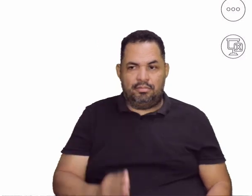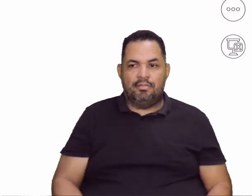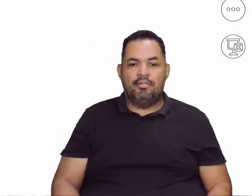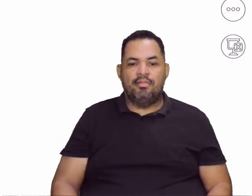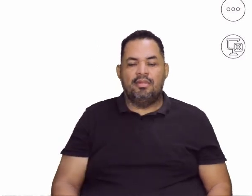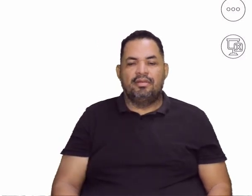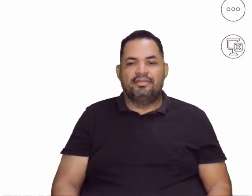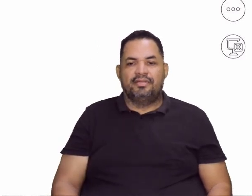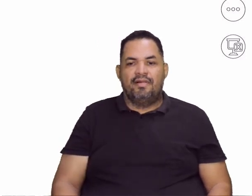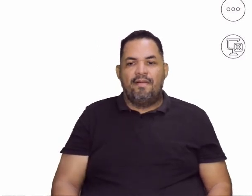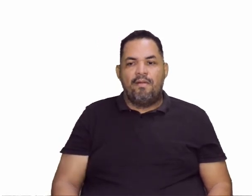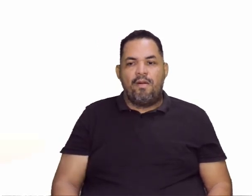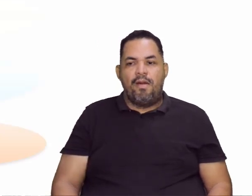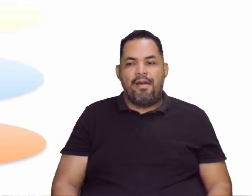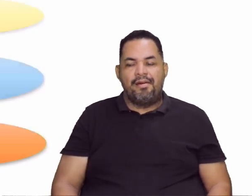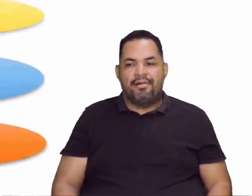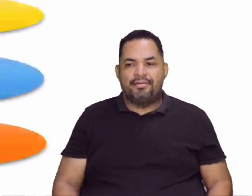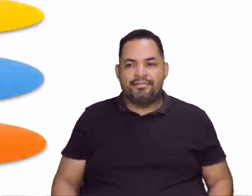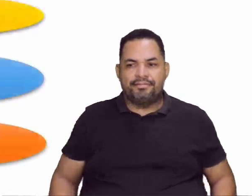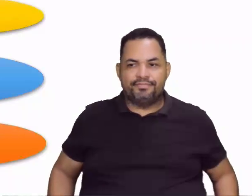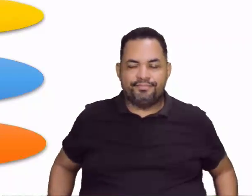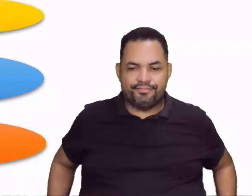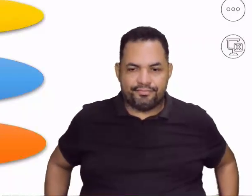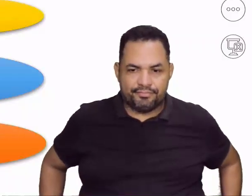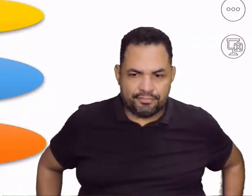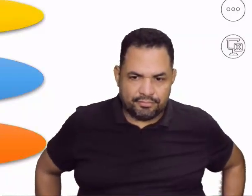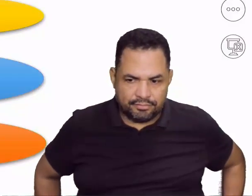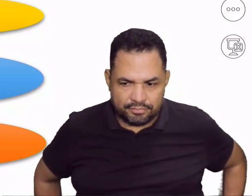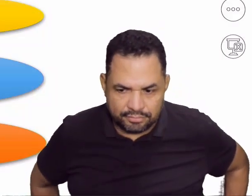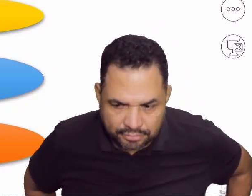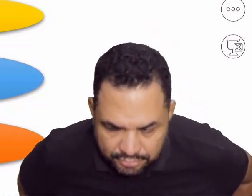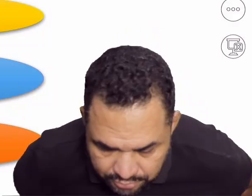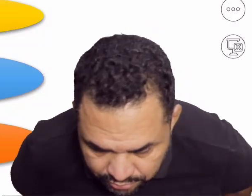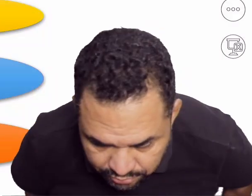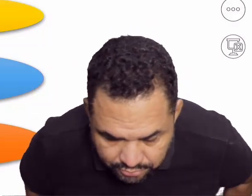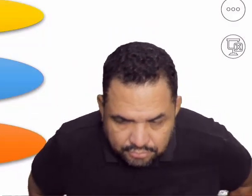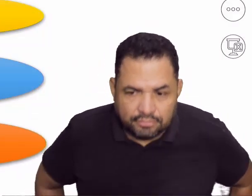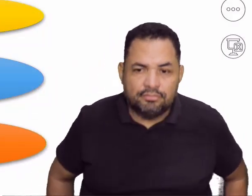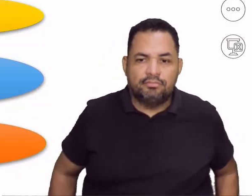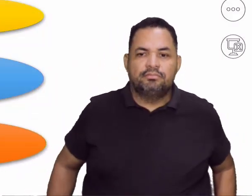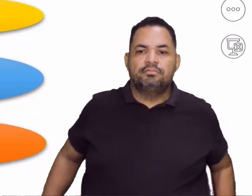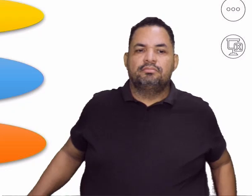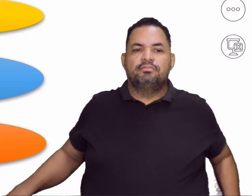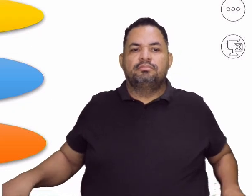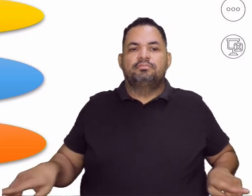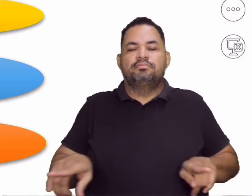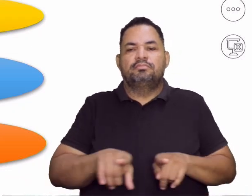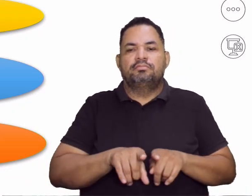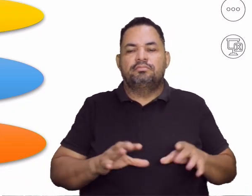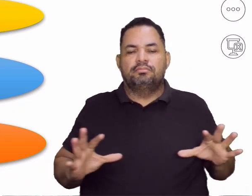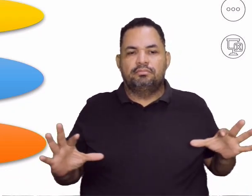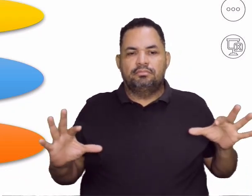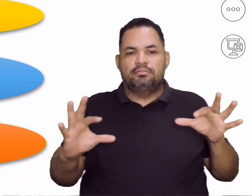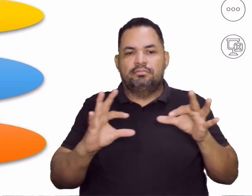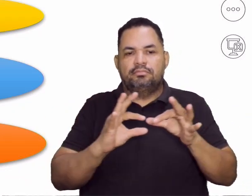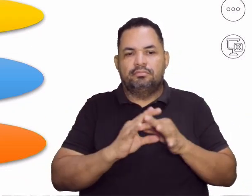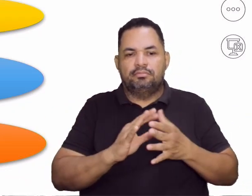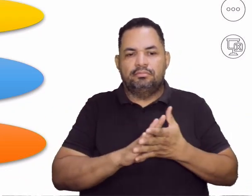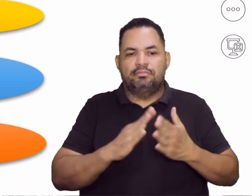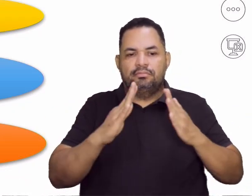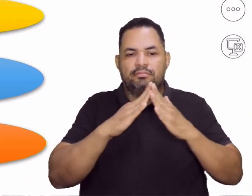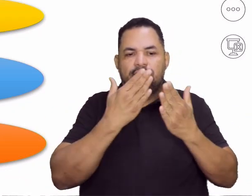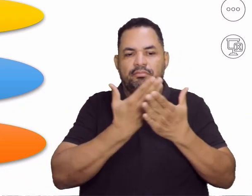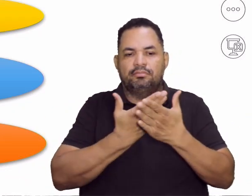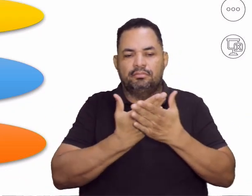Tudo bem? Maravilha, então. Tenho aí, tanto no contexto da escola quanto em